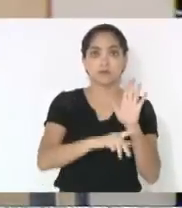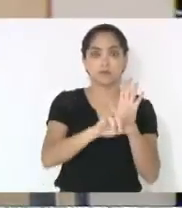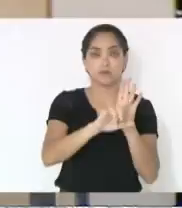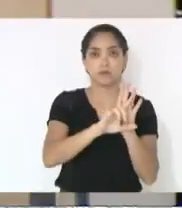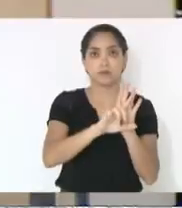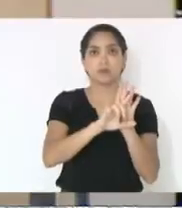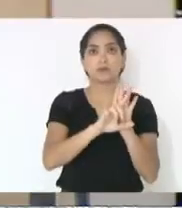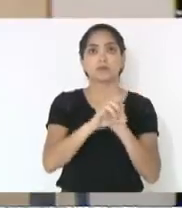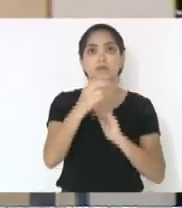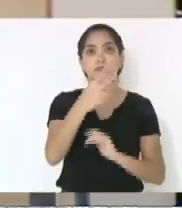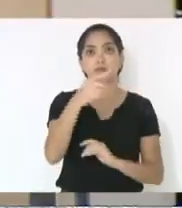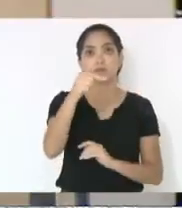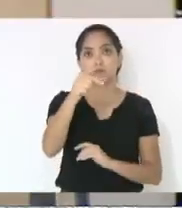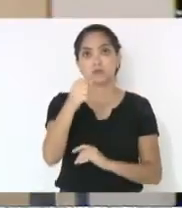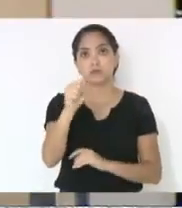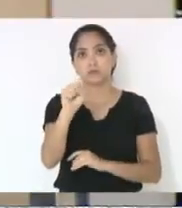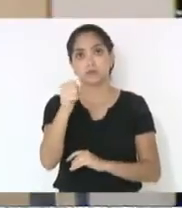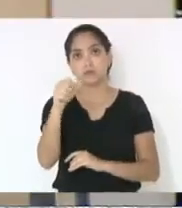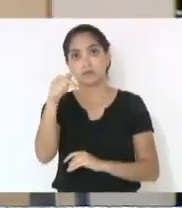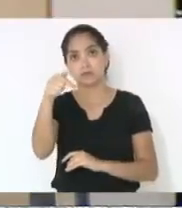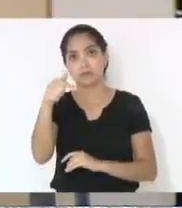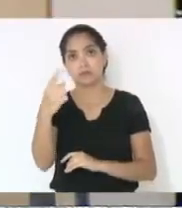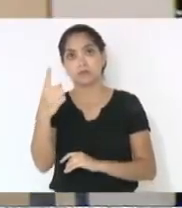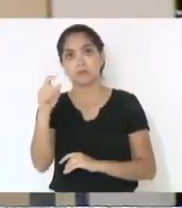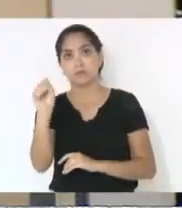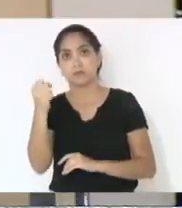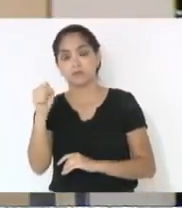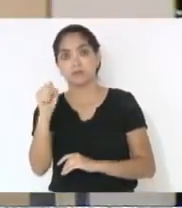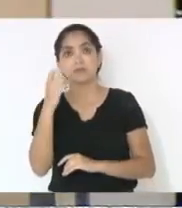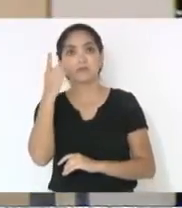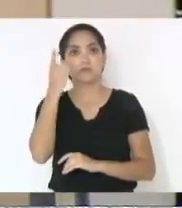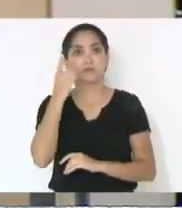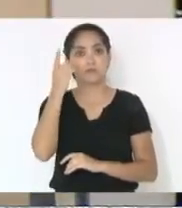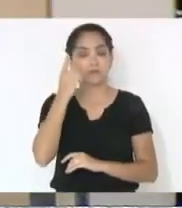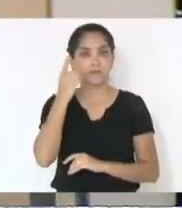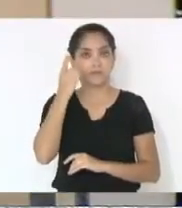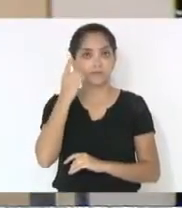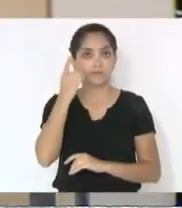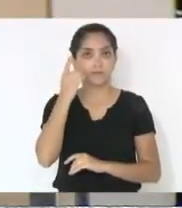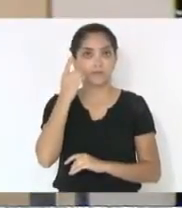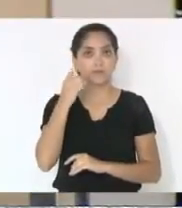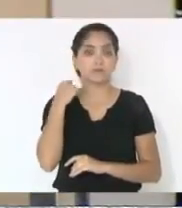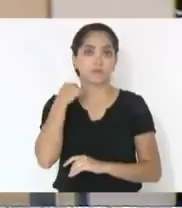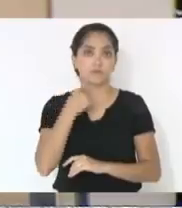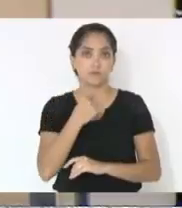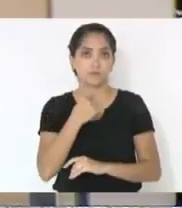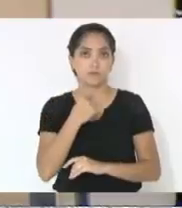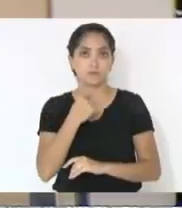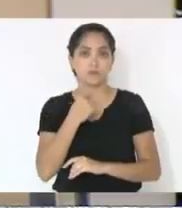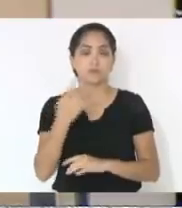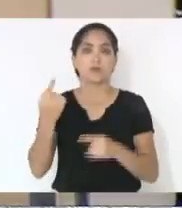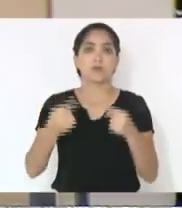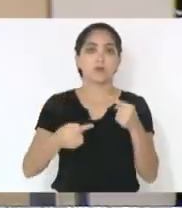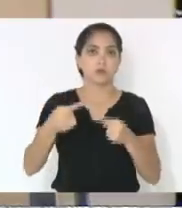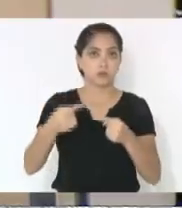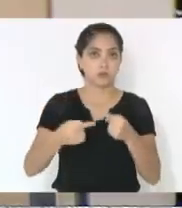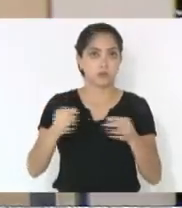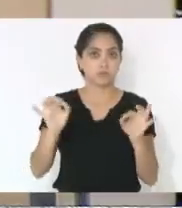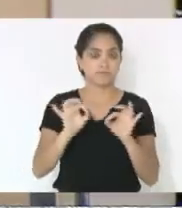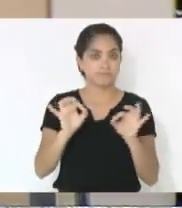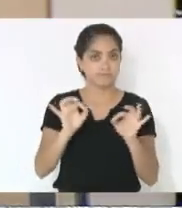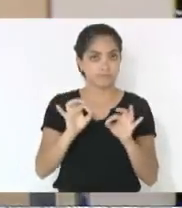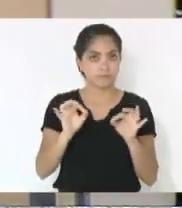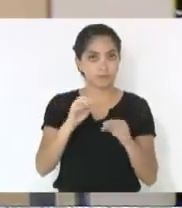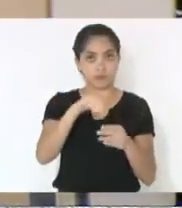projeto de lei 278.7, de 2018, de autoria do deputado Silvio Drevec. Em discussão, não havendo quem queira